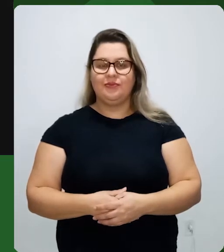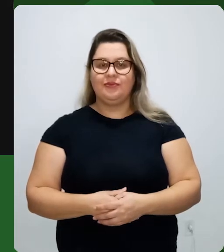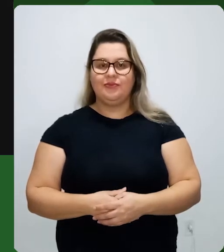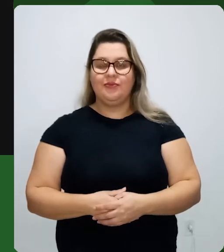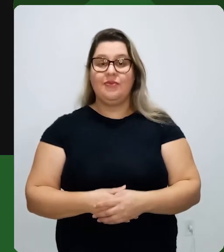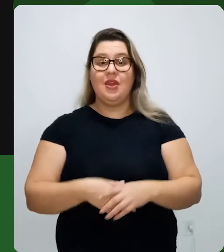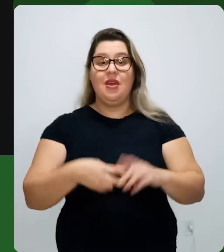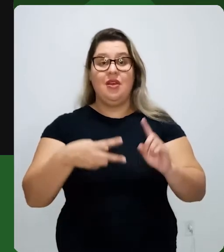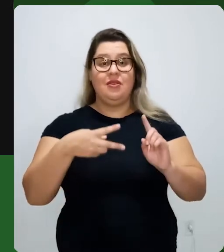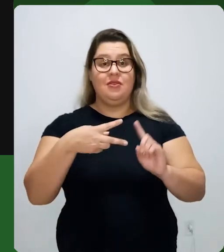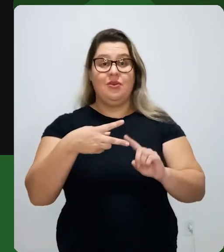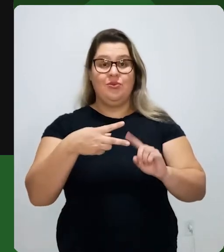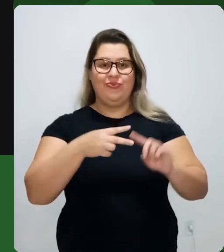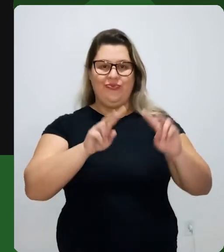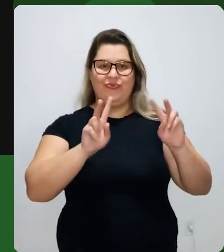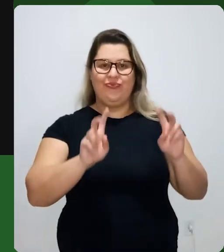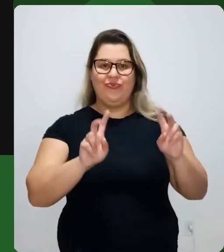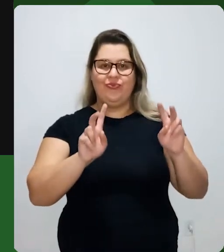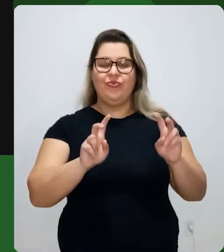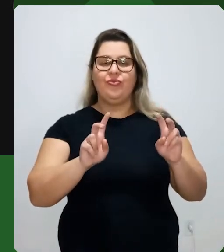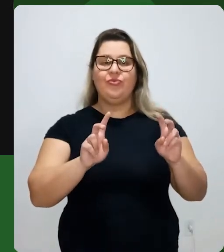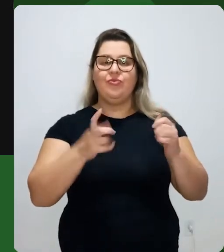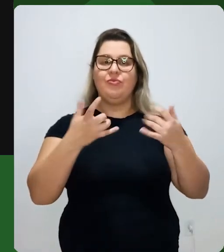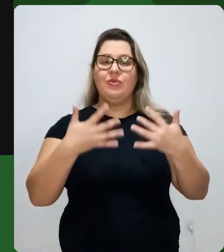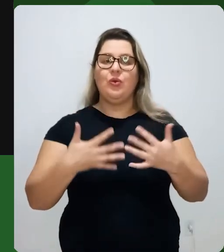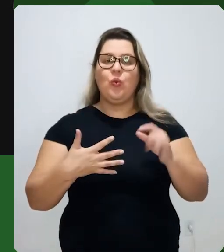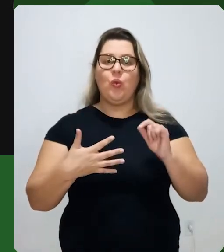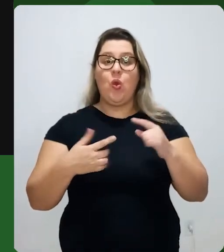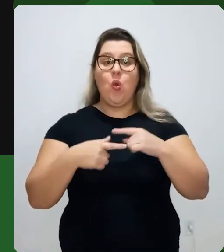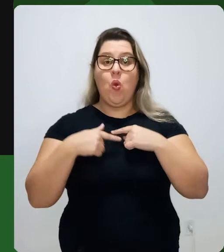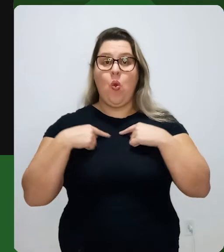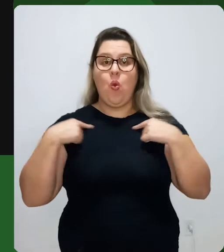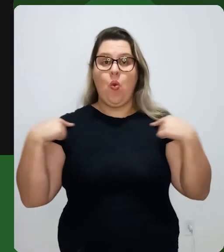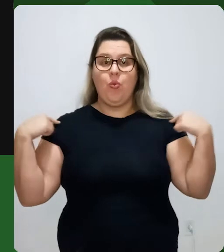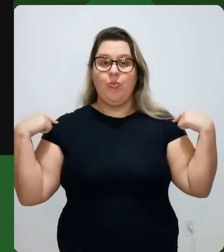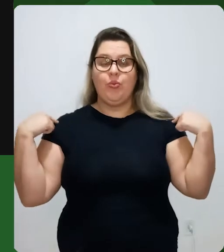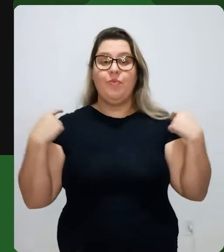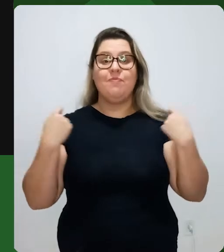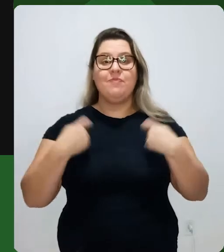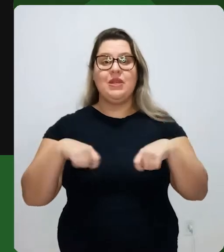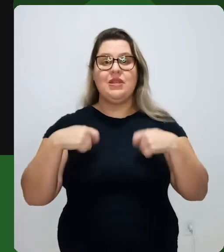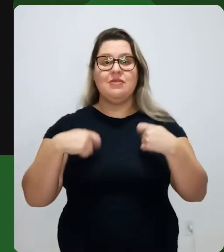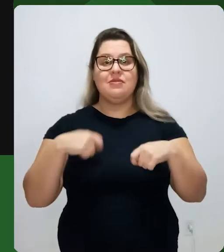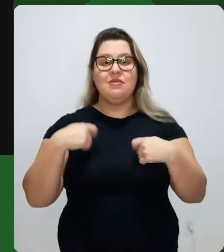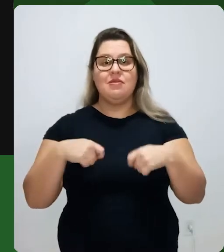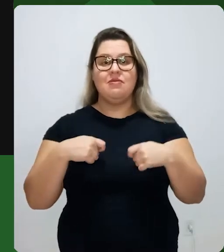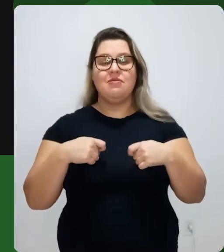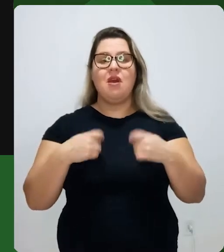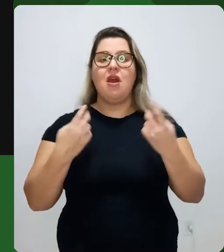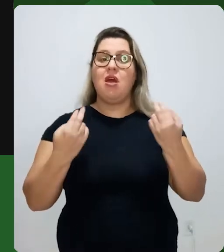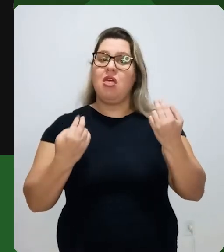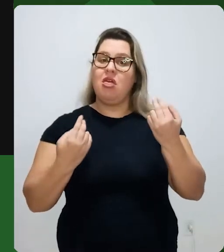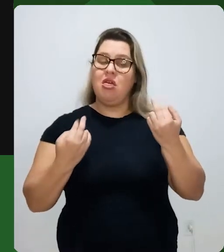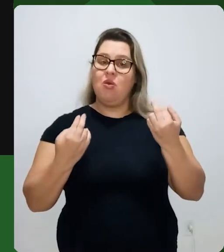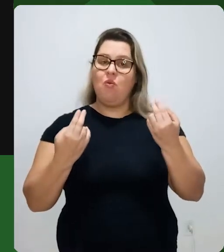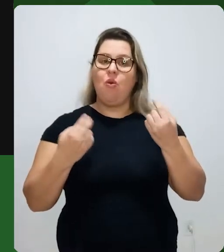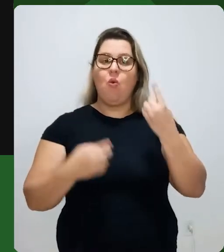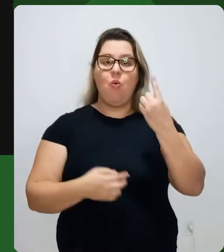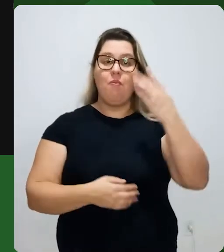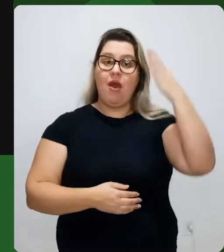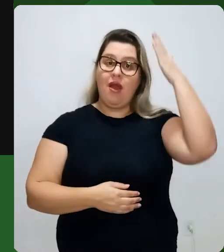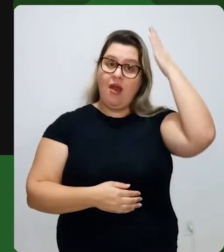O segundo trecho da folha diz assim, Os ombros devem medir o valor de uma cabeça e meia